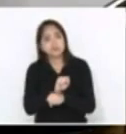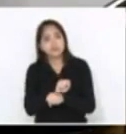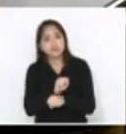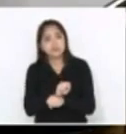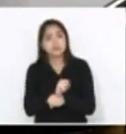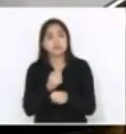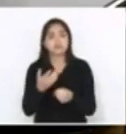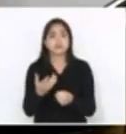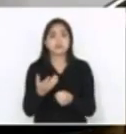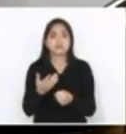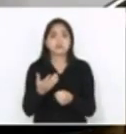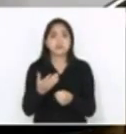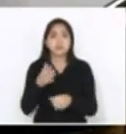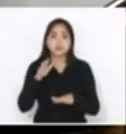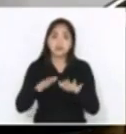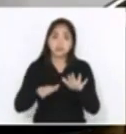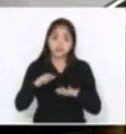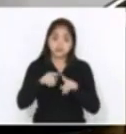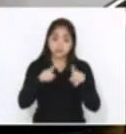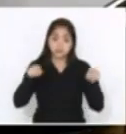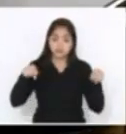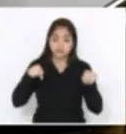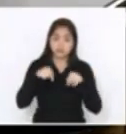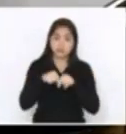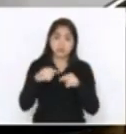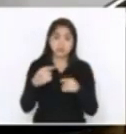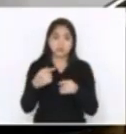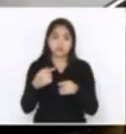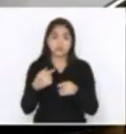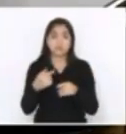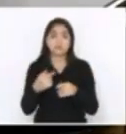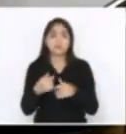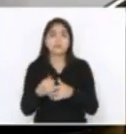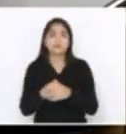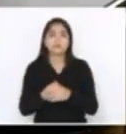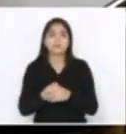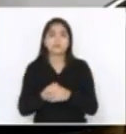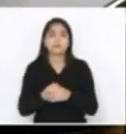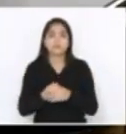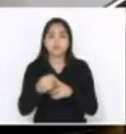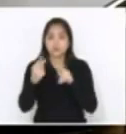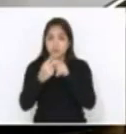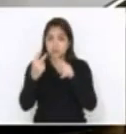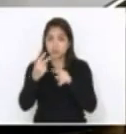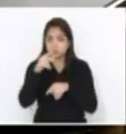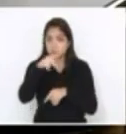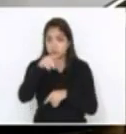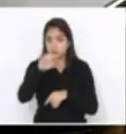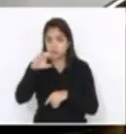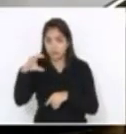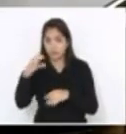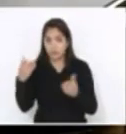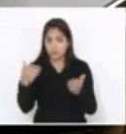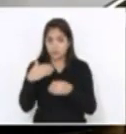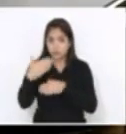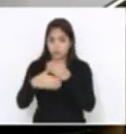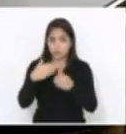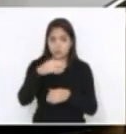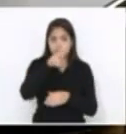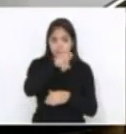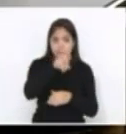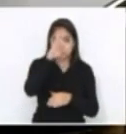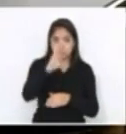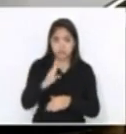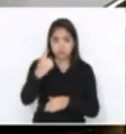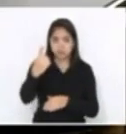que, quem sabe, dentro dos nossos gabinetes. Então, as duas PECs que tramito hoje, a 5 de 2015